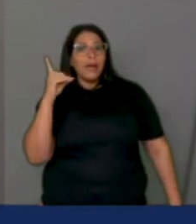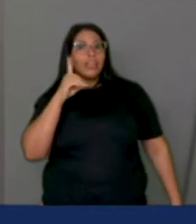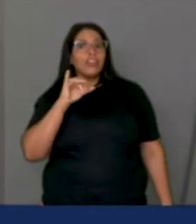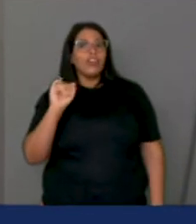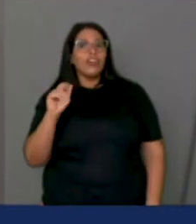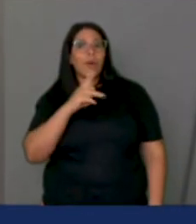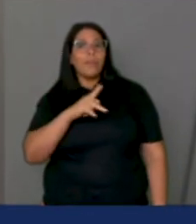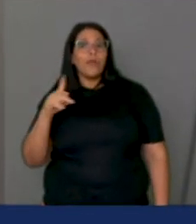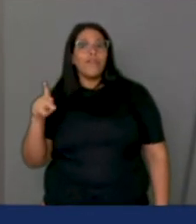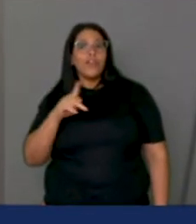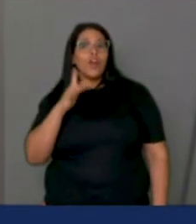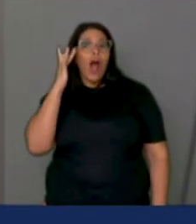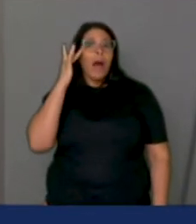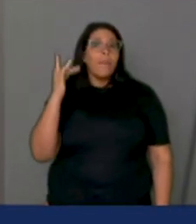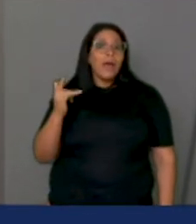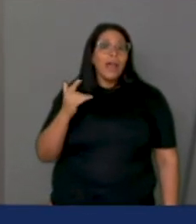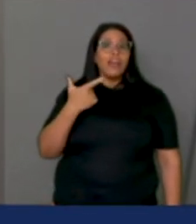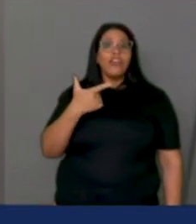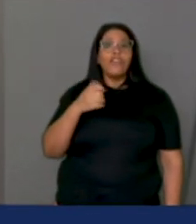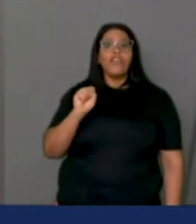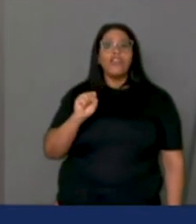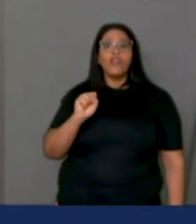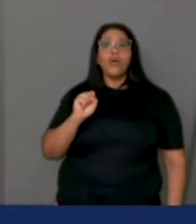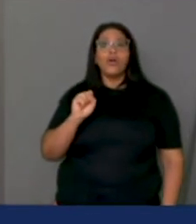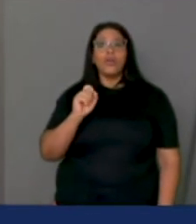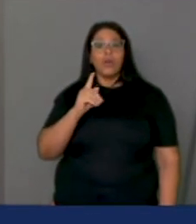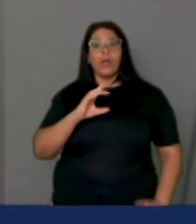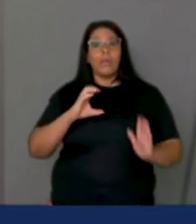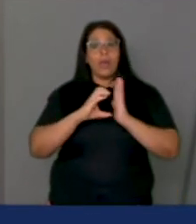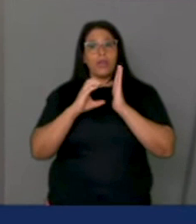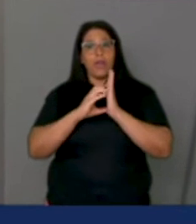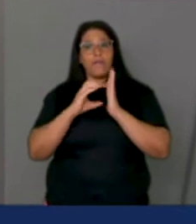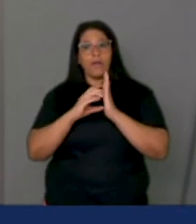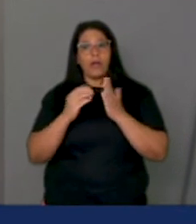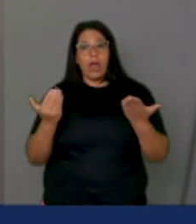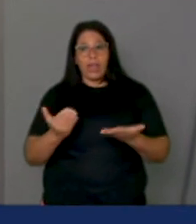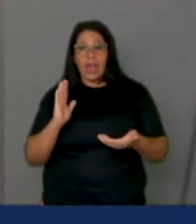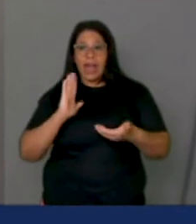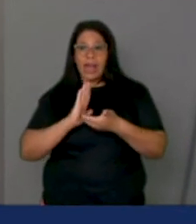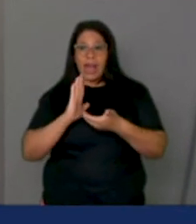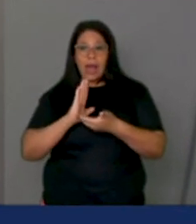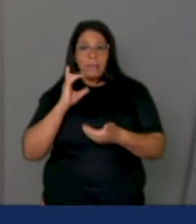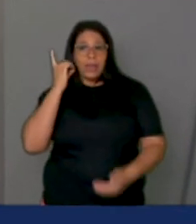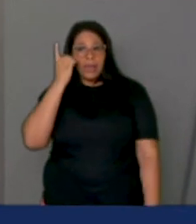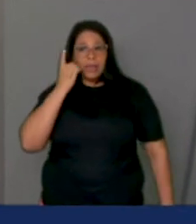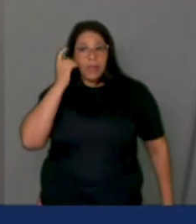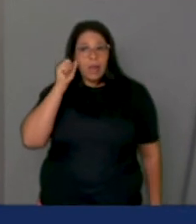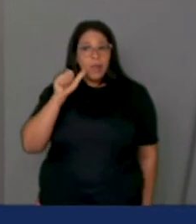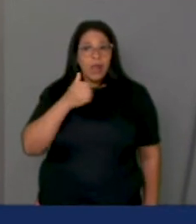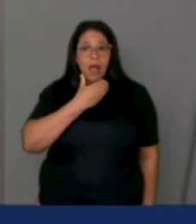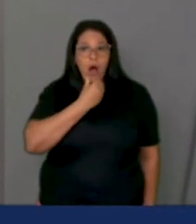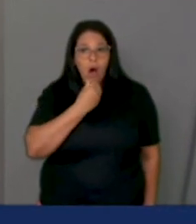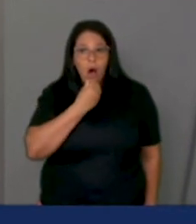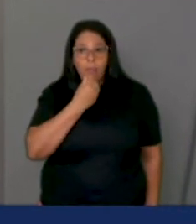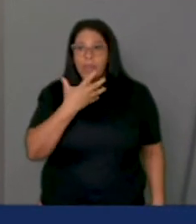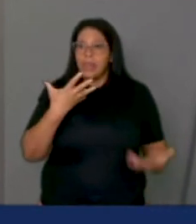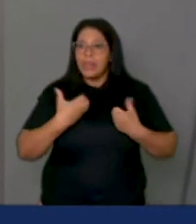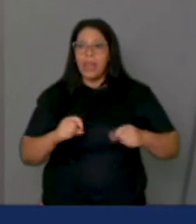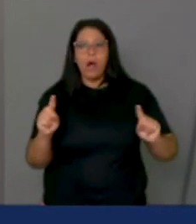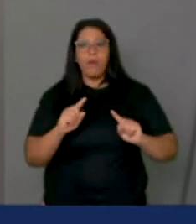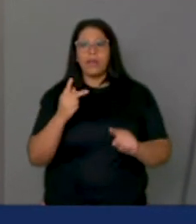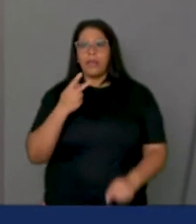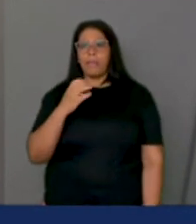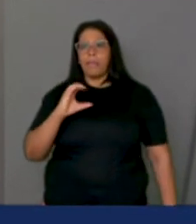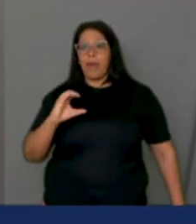professores, dia 28, aos servidores públicos. E que esta Câmara de Deputados e Deputadas rejeite a PEC 32.